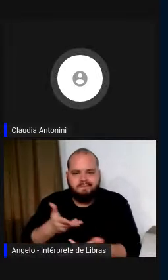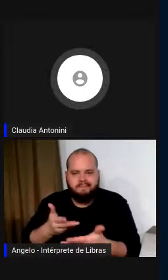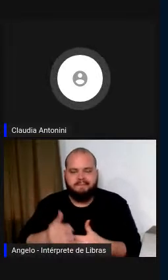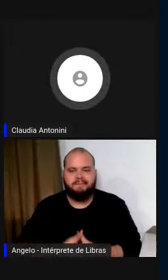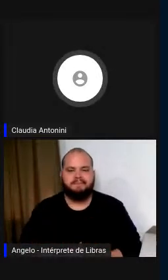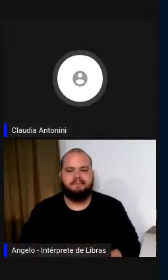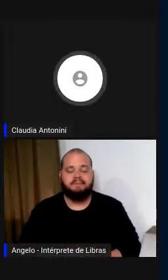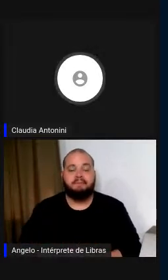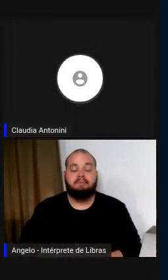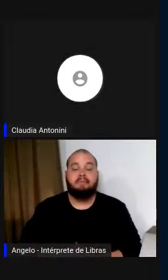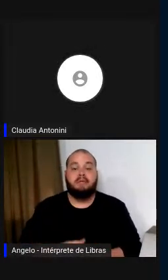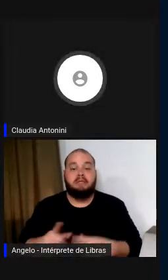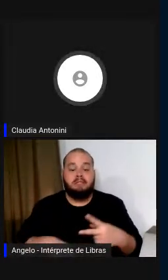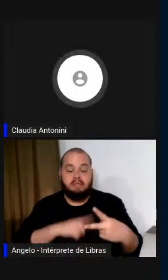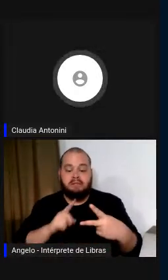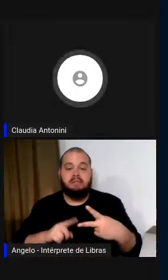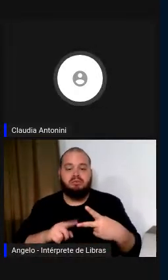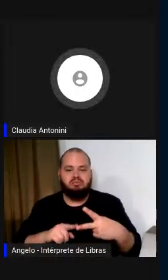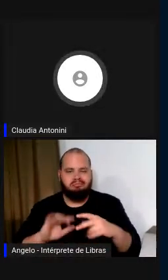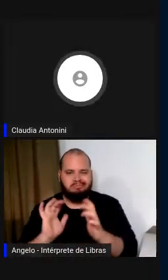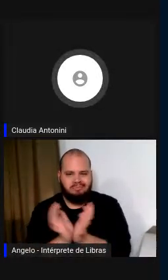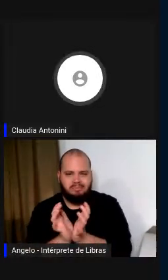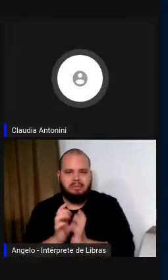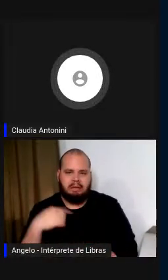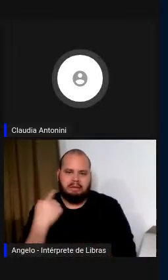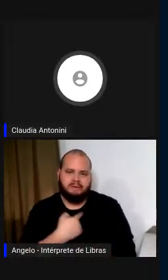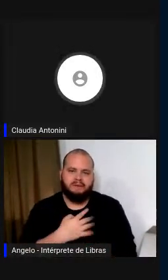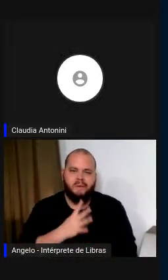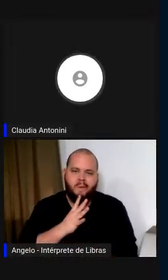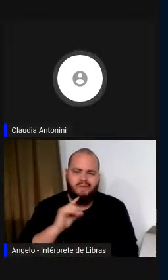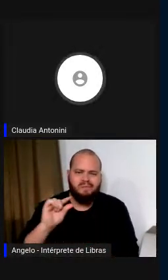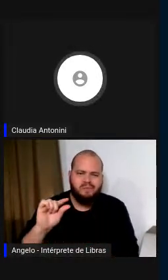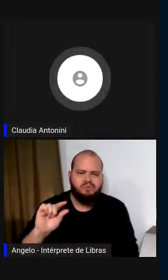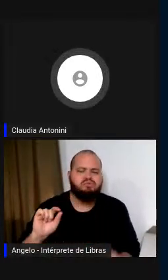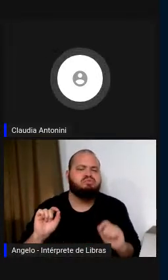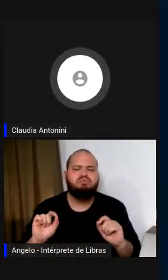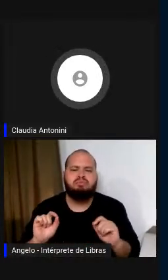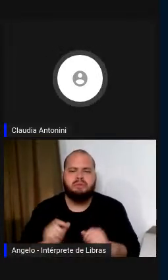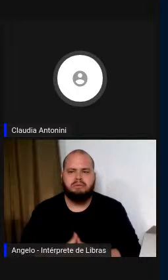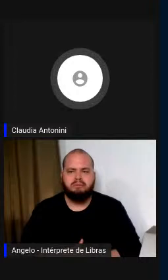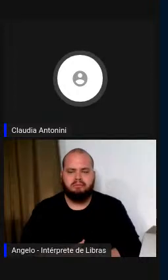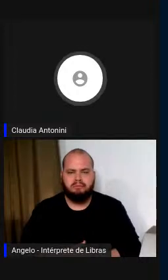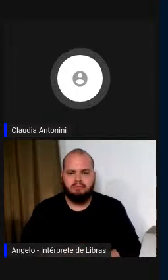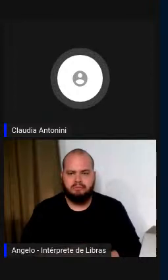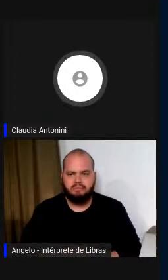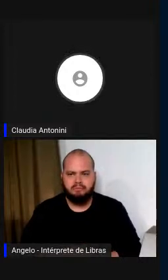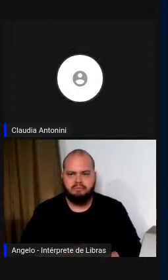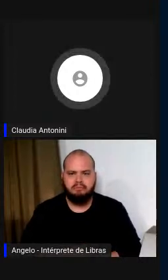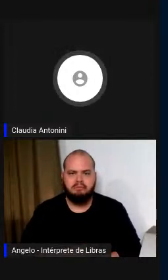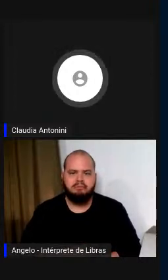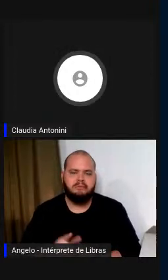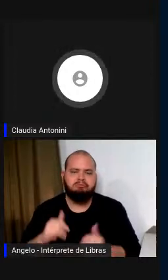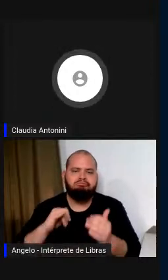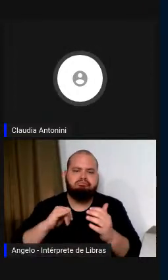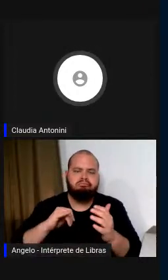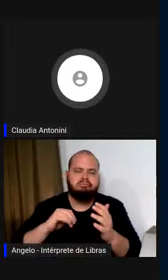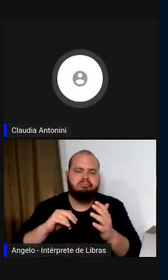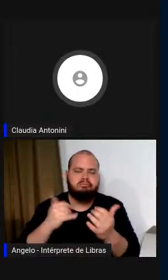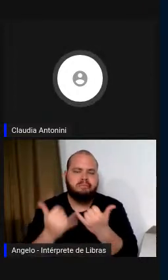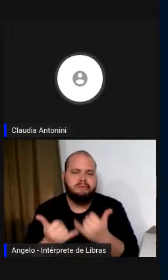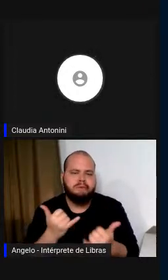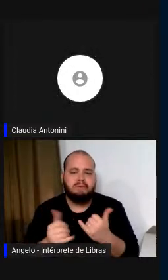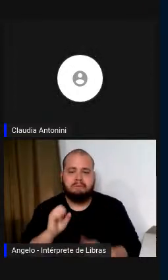O segundo âmbito, que nós conhecemos muito pouco, é o que ocorre se um etérprete, por exemplo, de